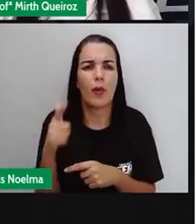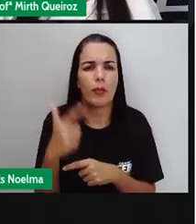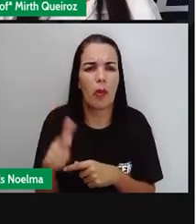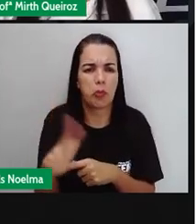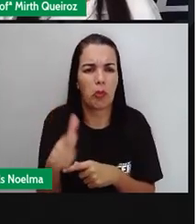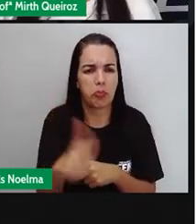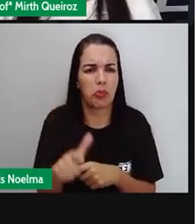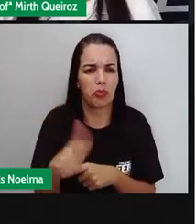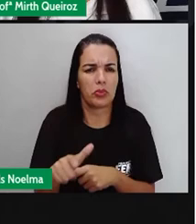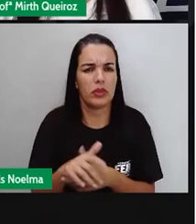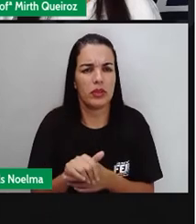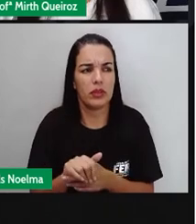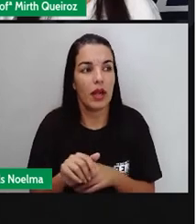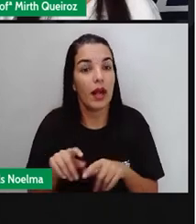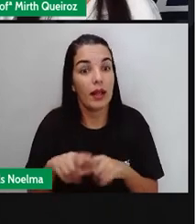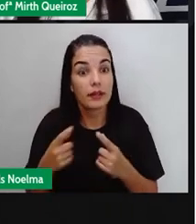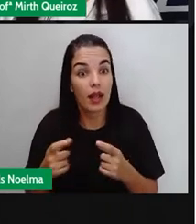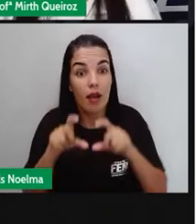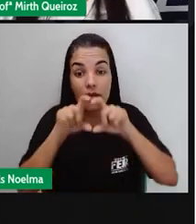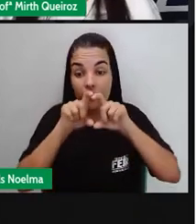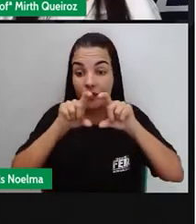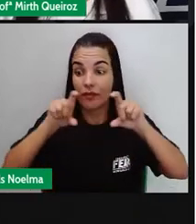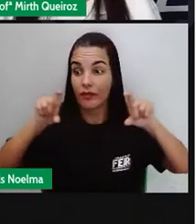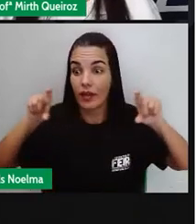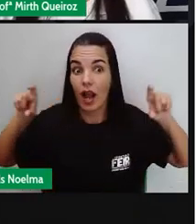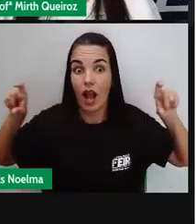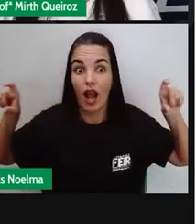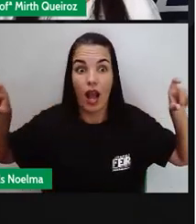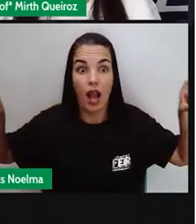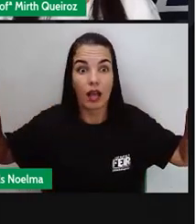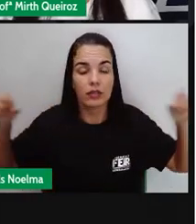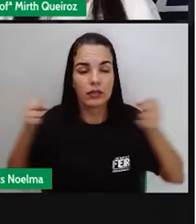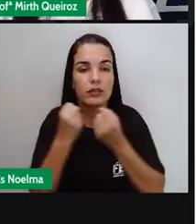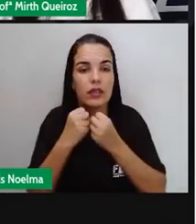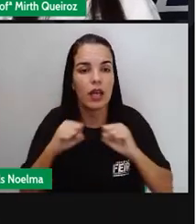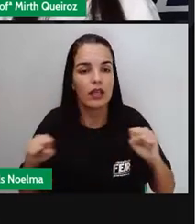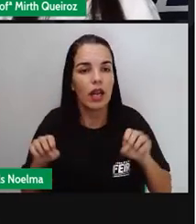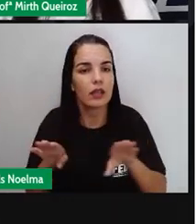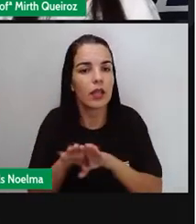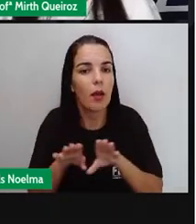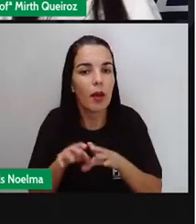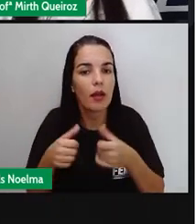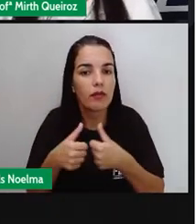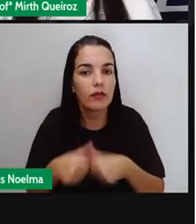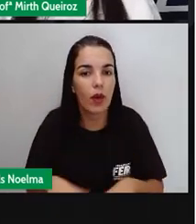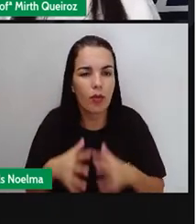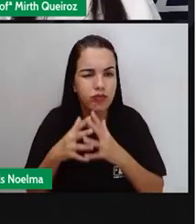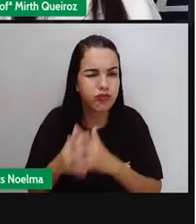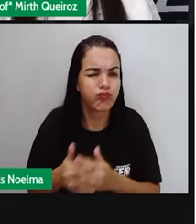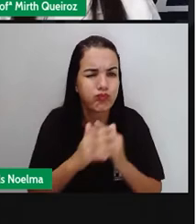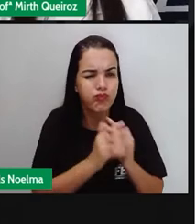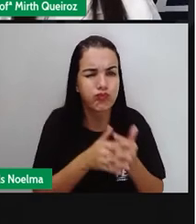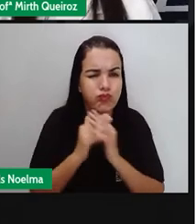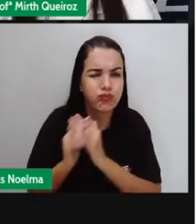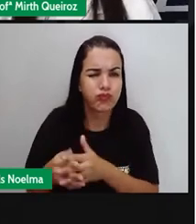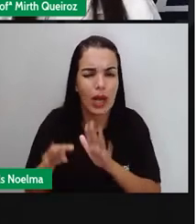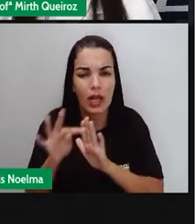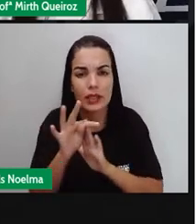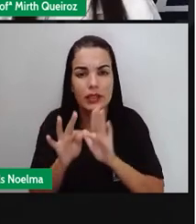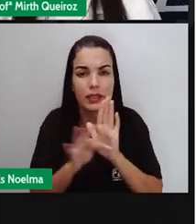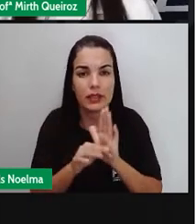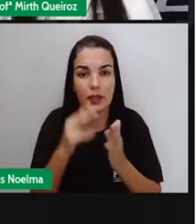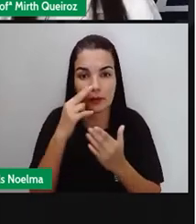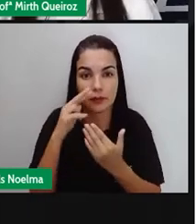Evitem também frases longas, porque elas deixam o texto muito confuso. E aí, nós temos um exemplo de